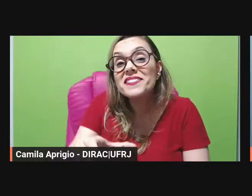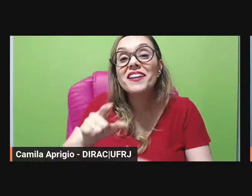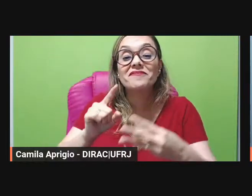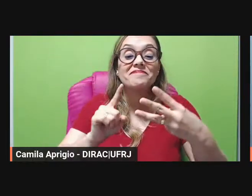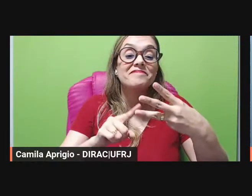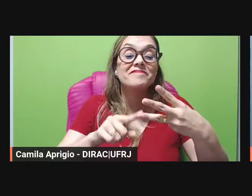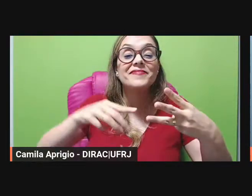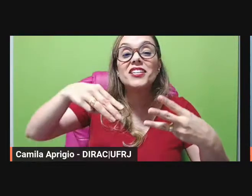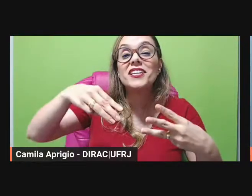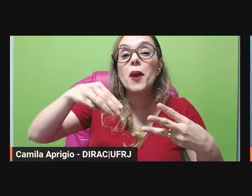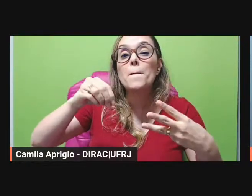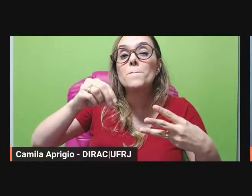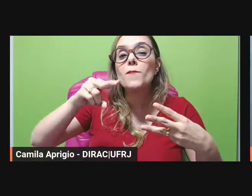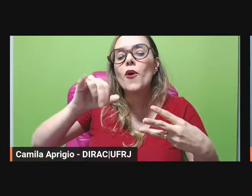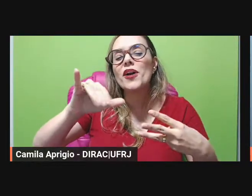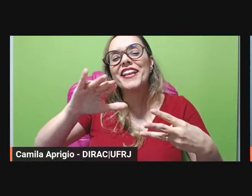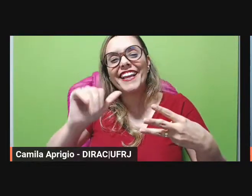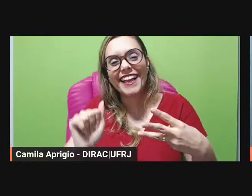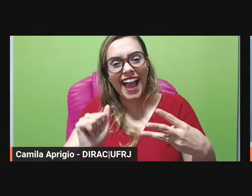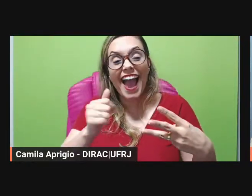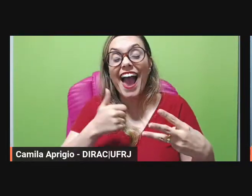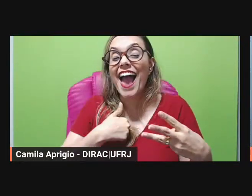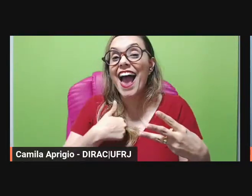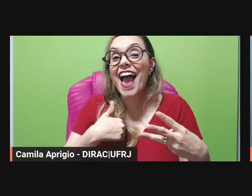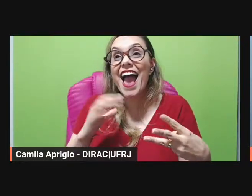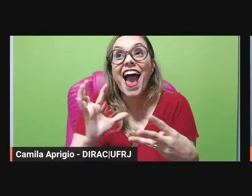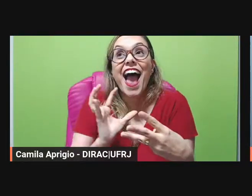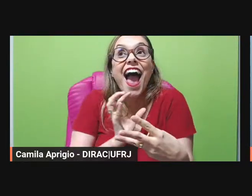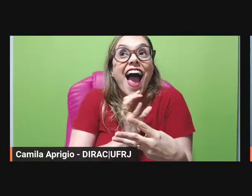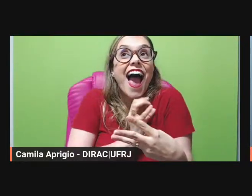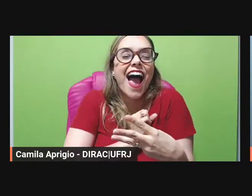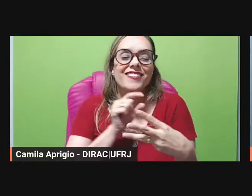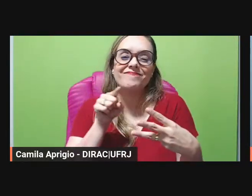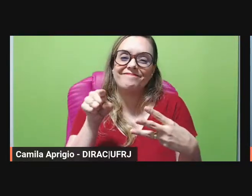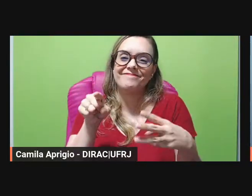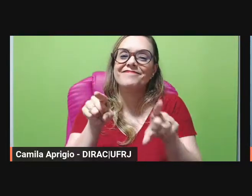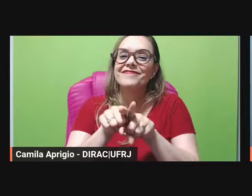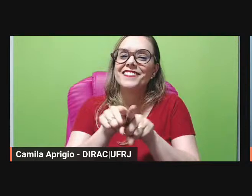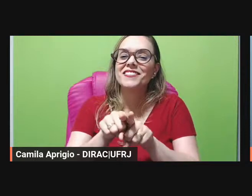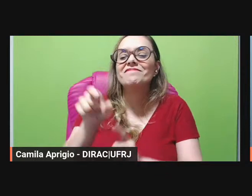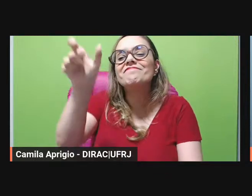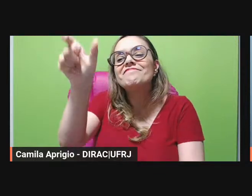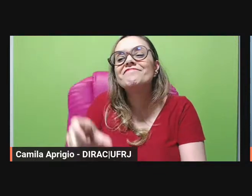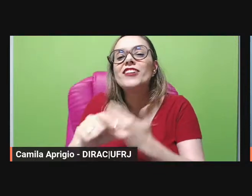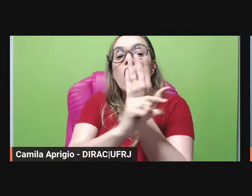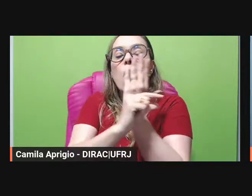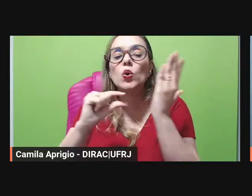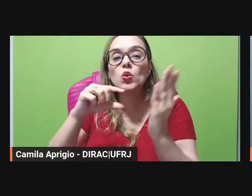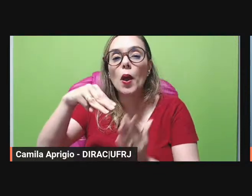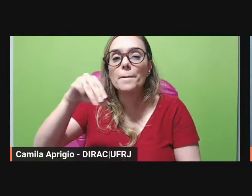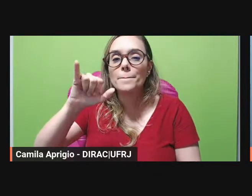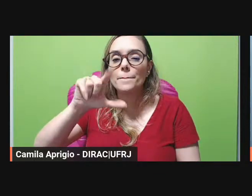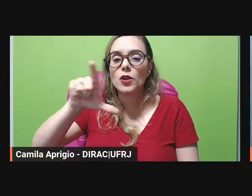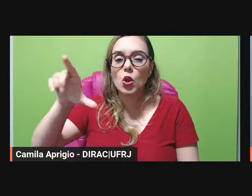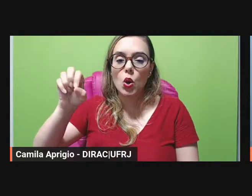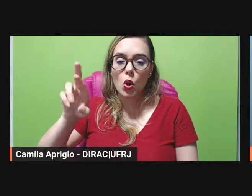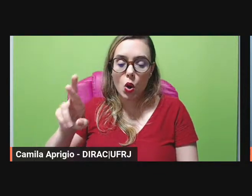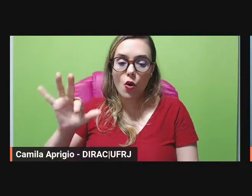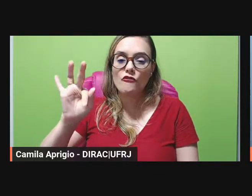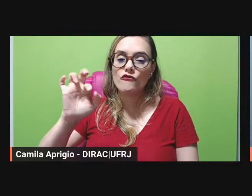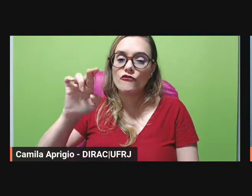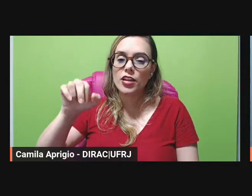porque gosto muito de Milor Fernandes bom, já iniciando em função do nosso tempo que é